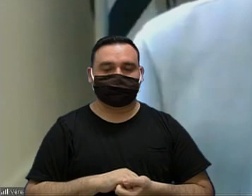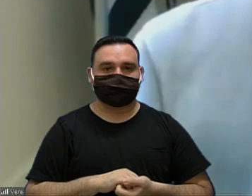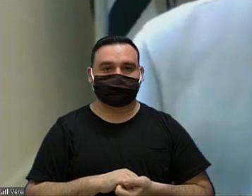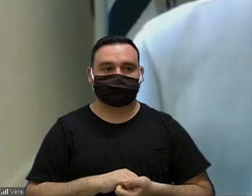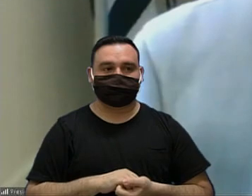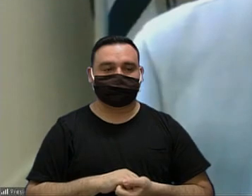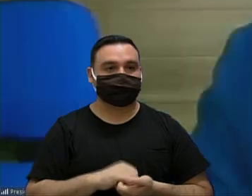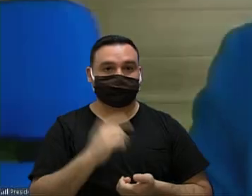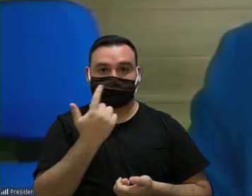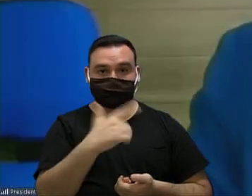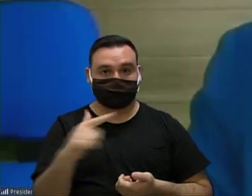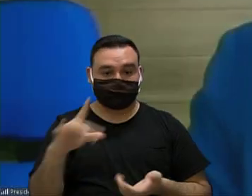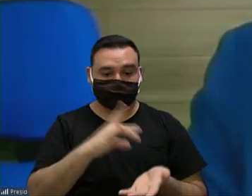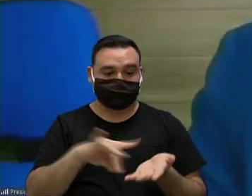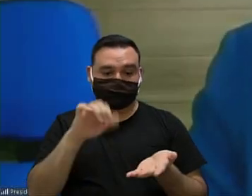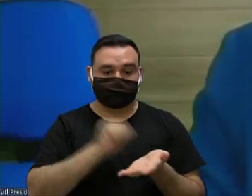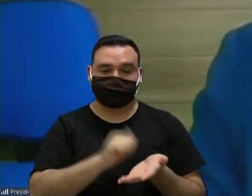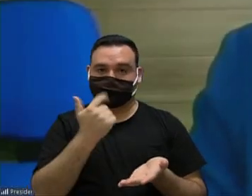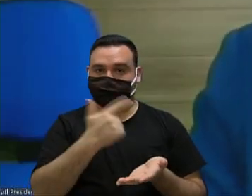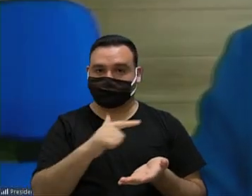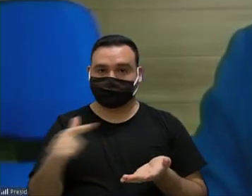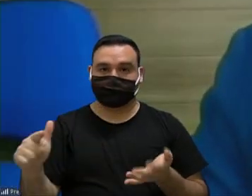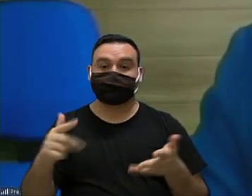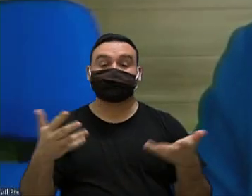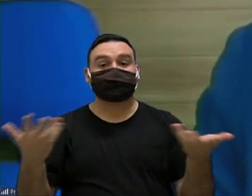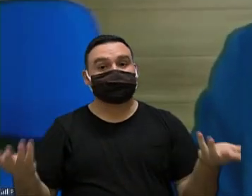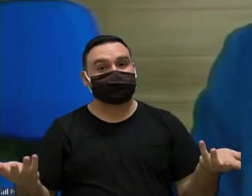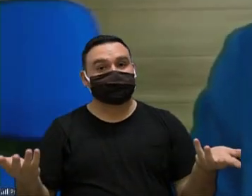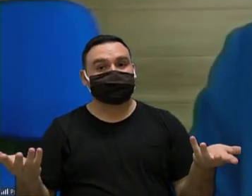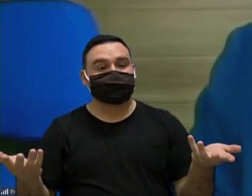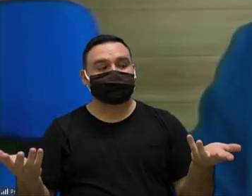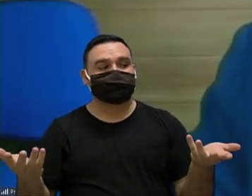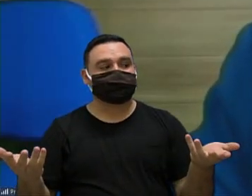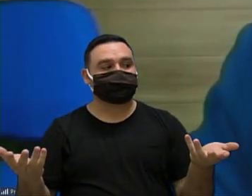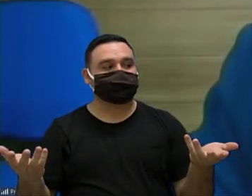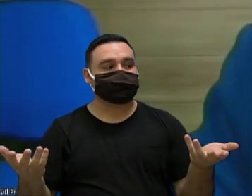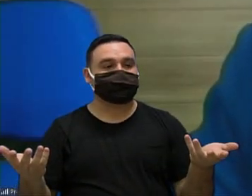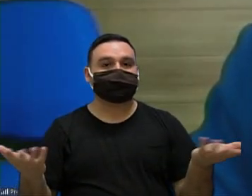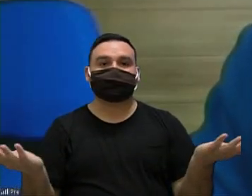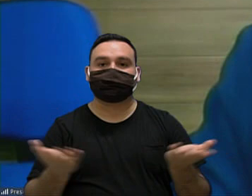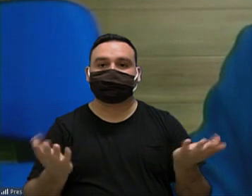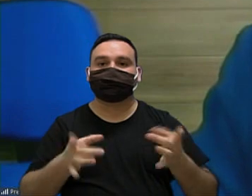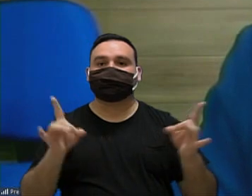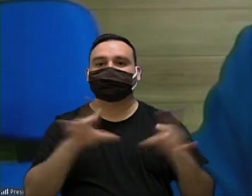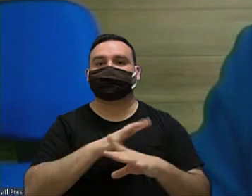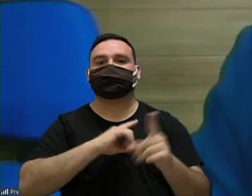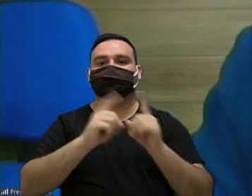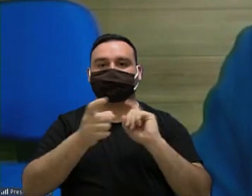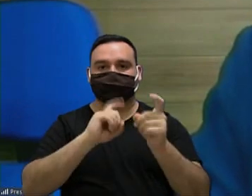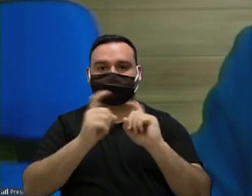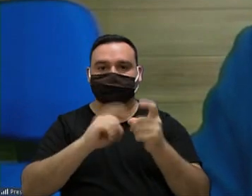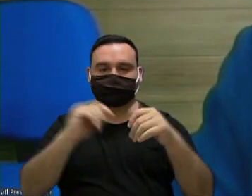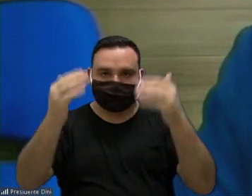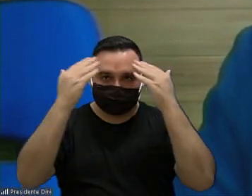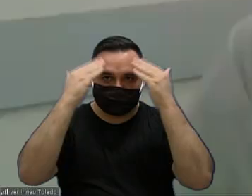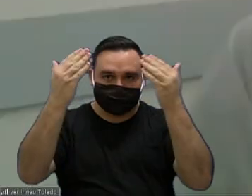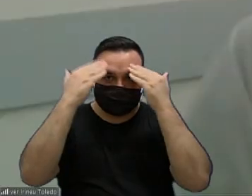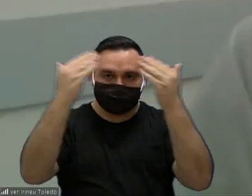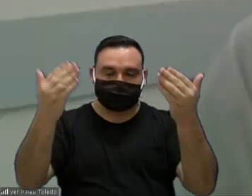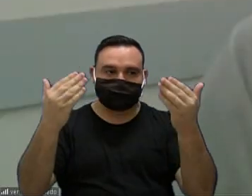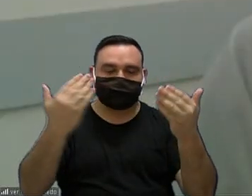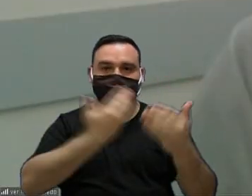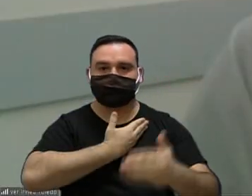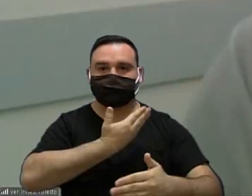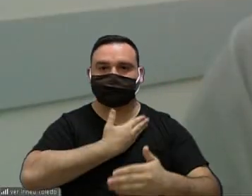ninguém está inscrito aqui no pinga-fogo então fica encerrada a sessão muito obrigado senhores